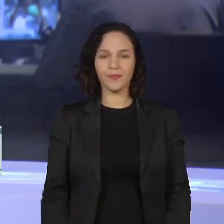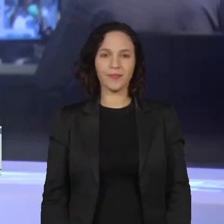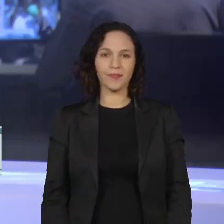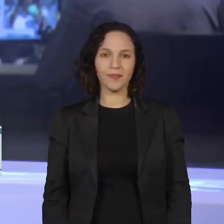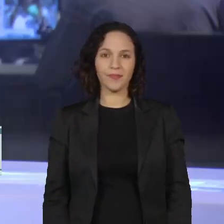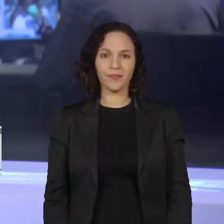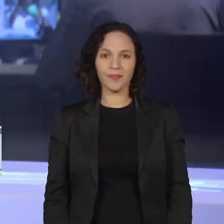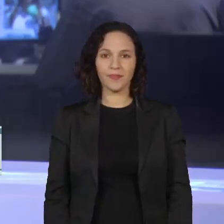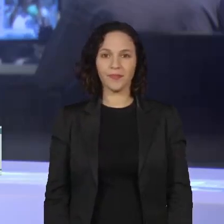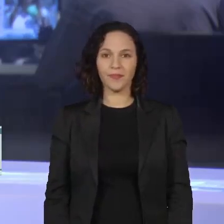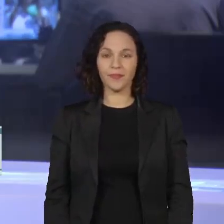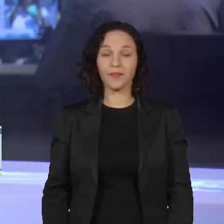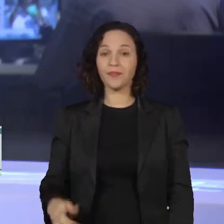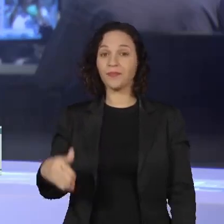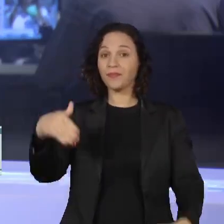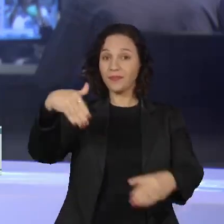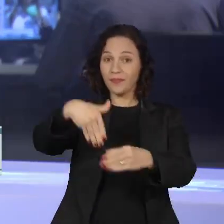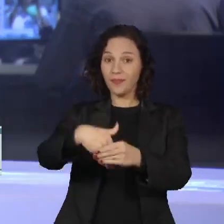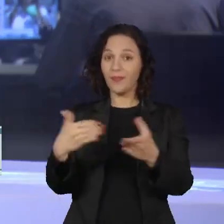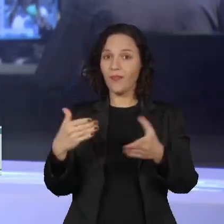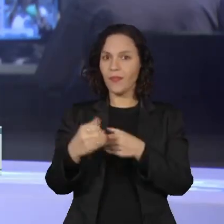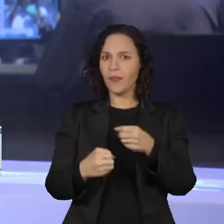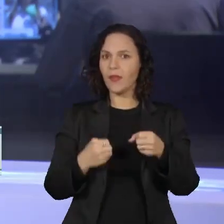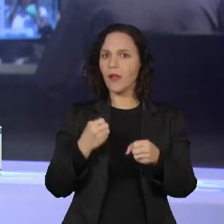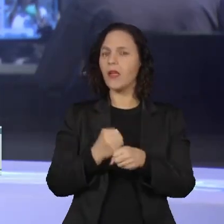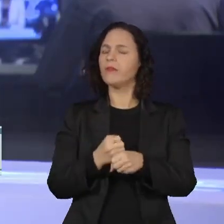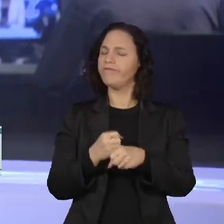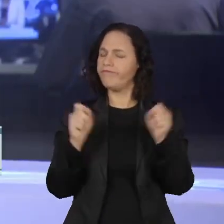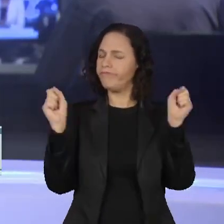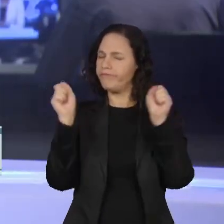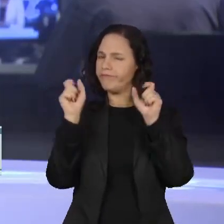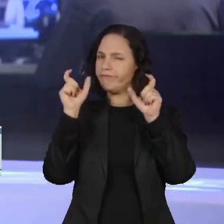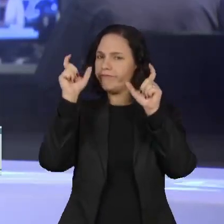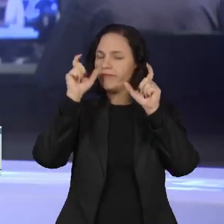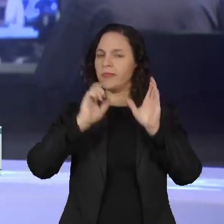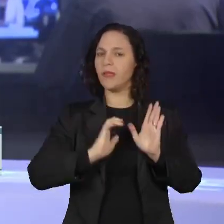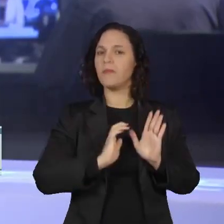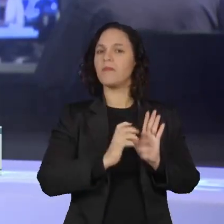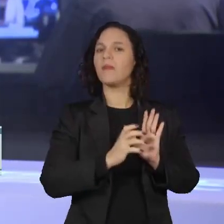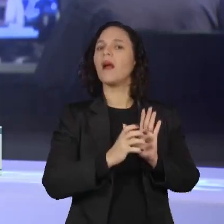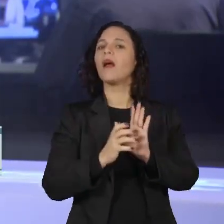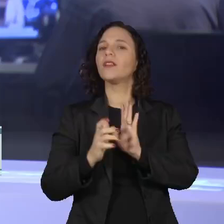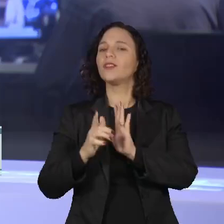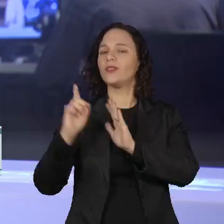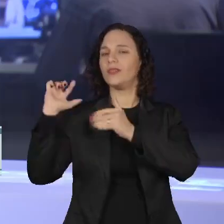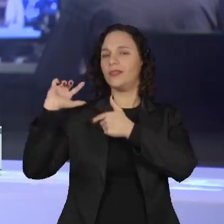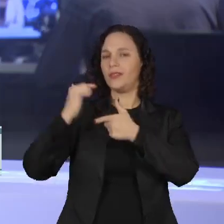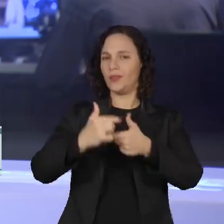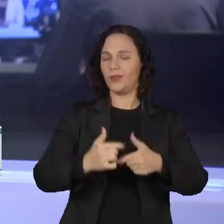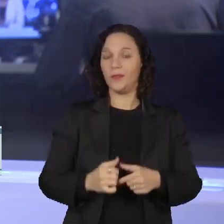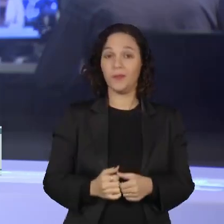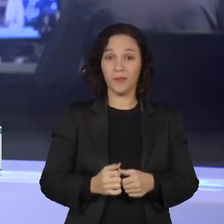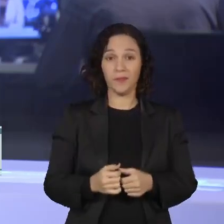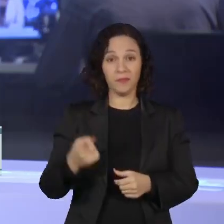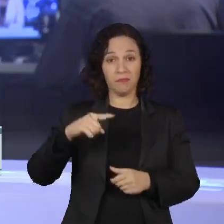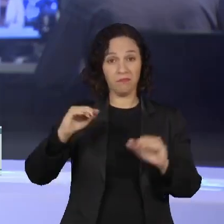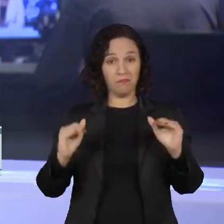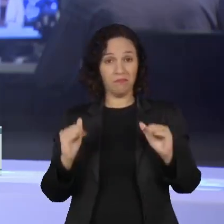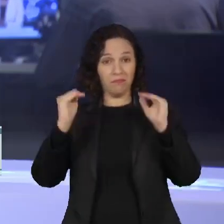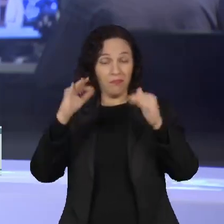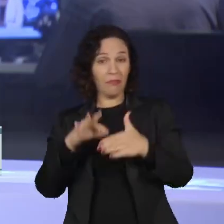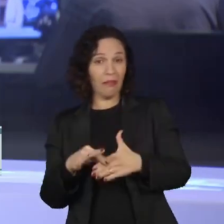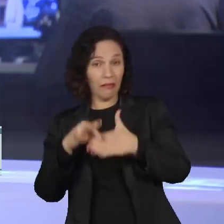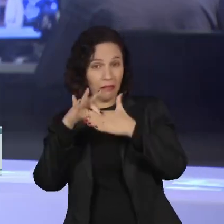A eleição deste ano acendeu um alerta em alguns partidos tradicionais e os caciques já